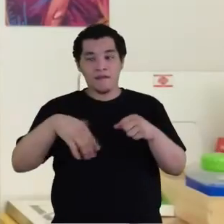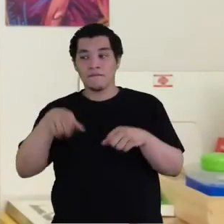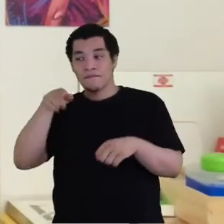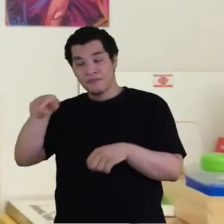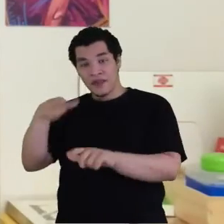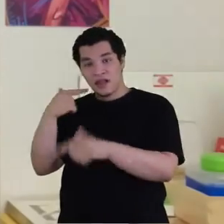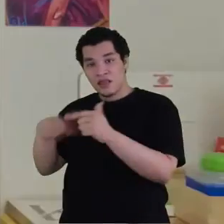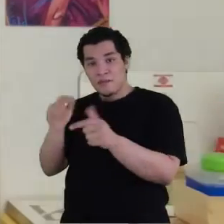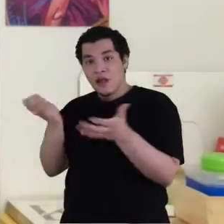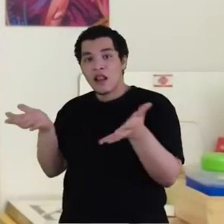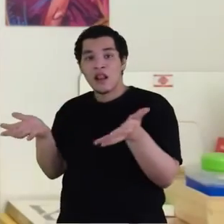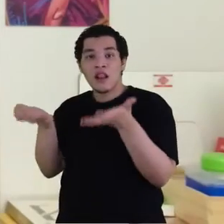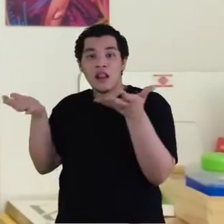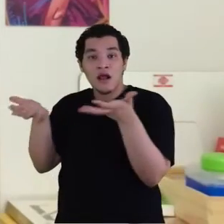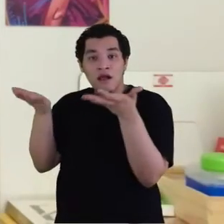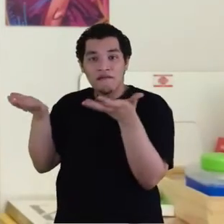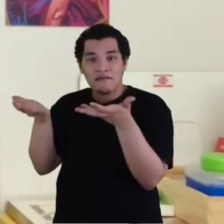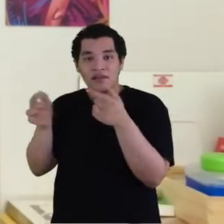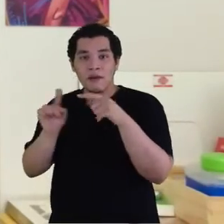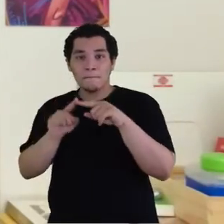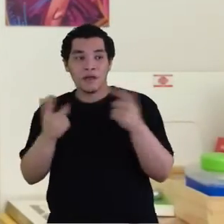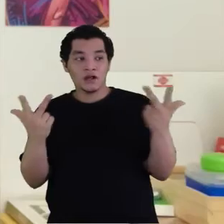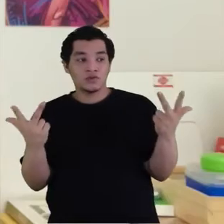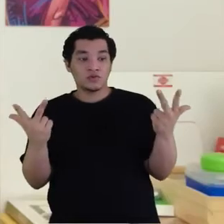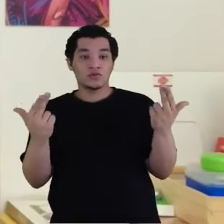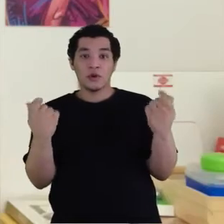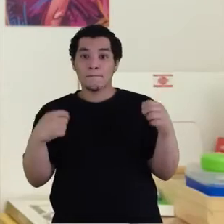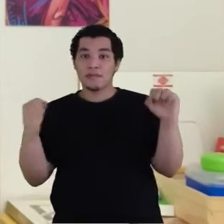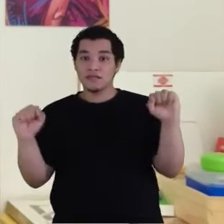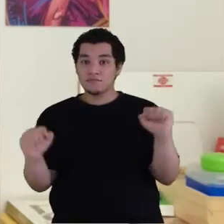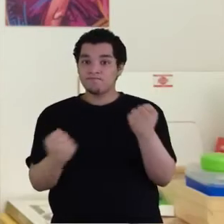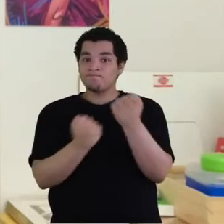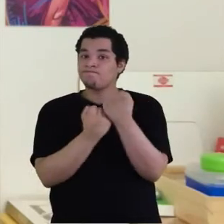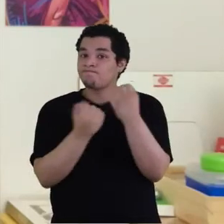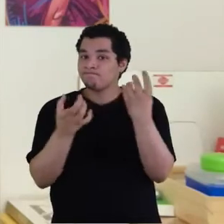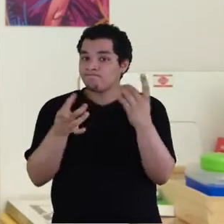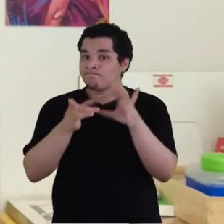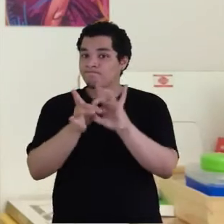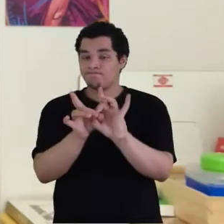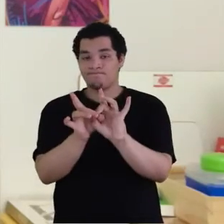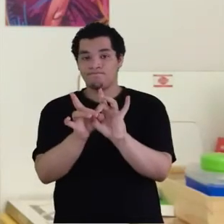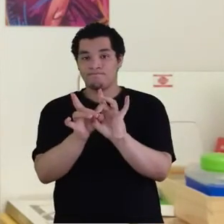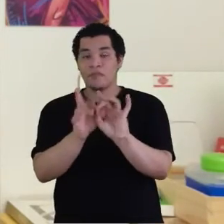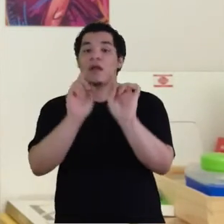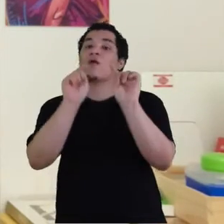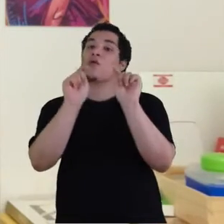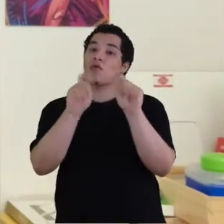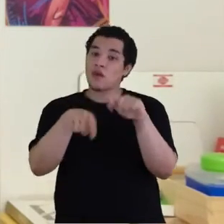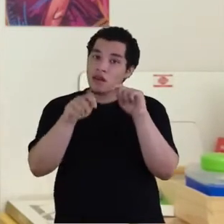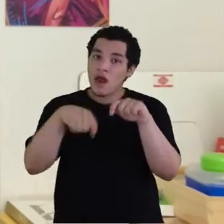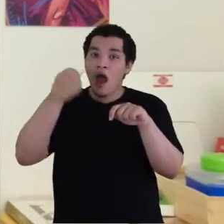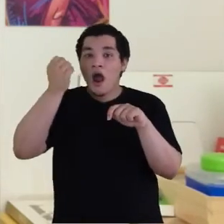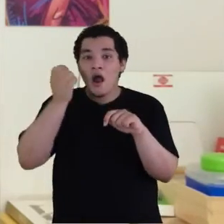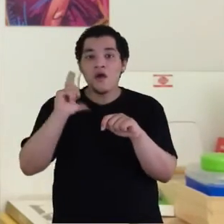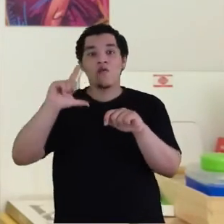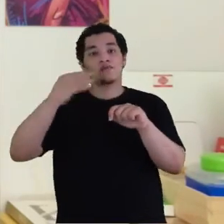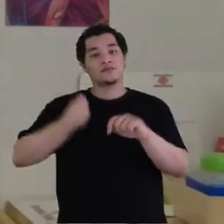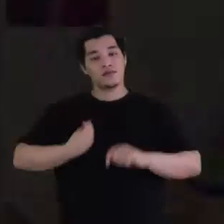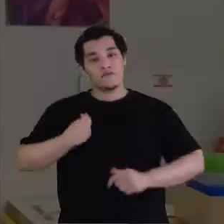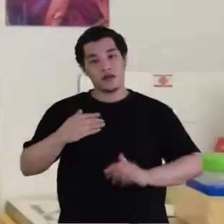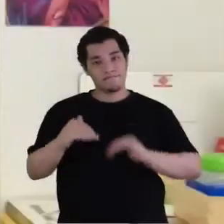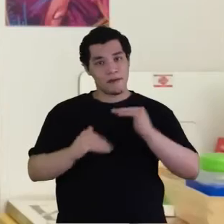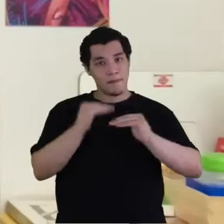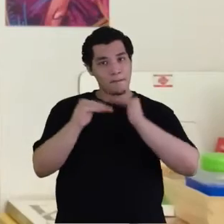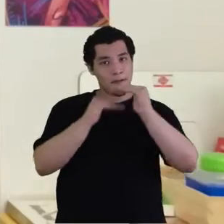trabalhos mais leves. Mas ambos devem se ajudar mutuamente a carregar os fardos pesados da